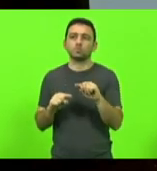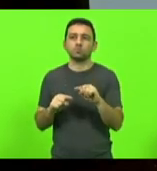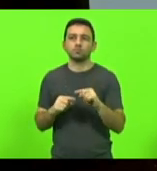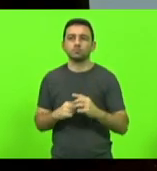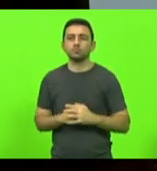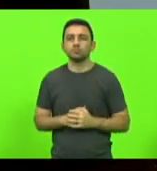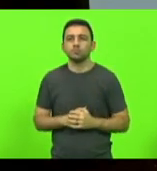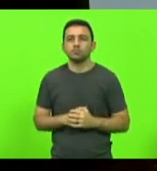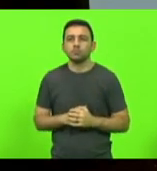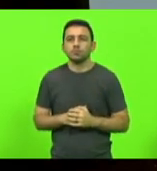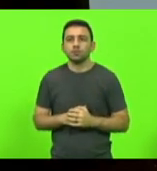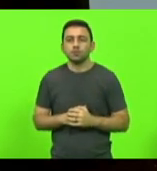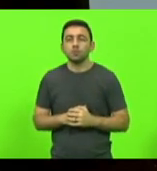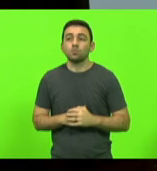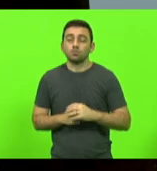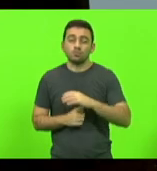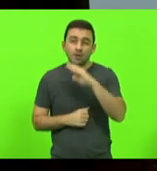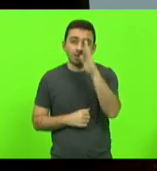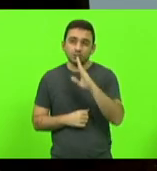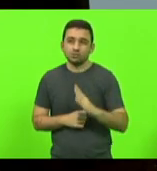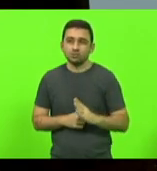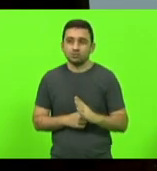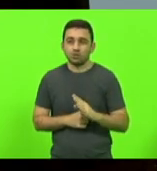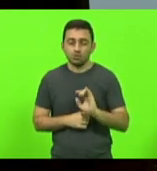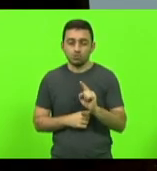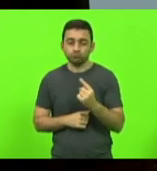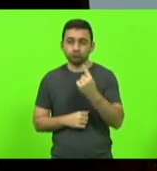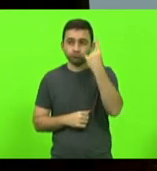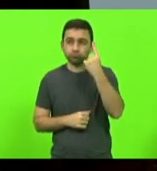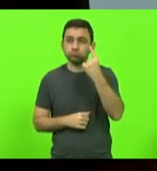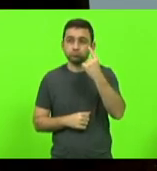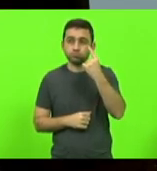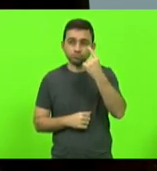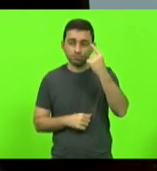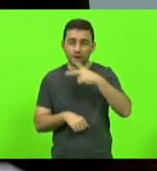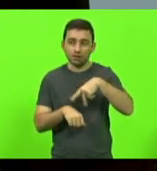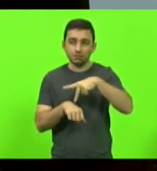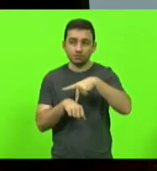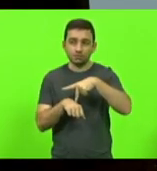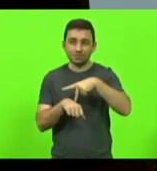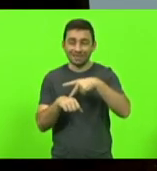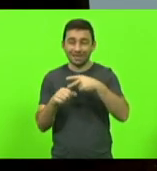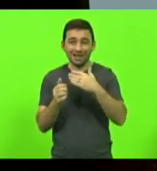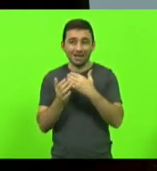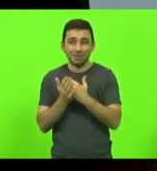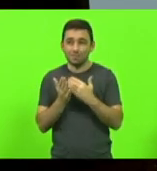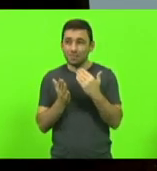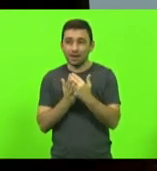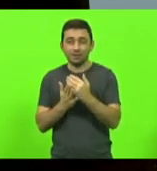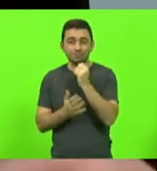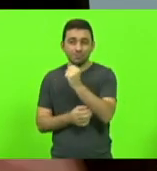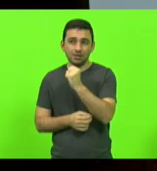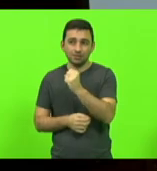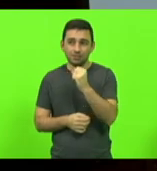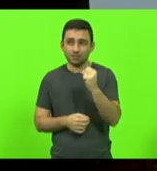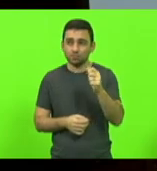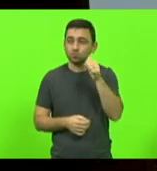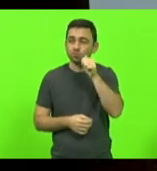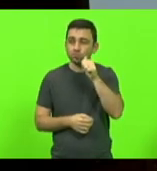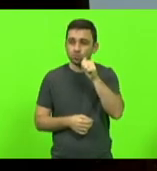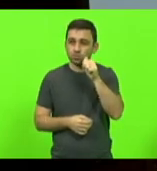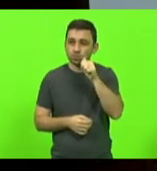O Brasil é um dos países que mais se mata mulheres